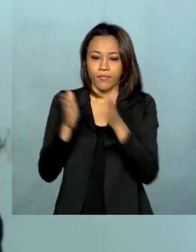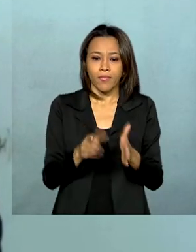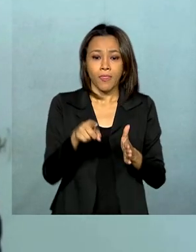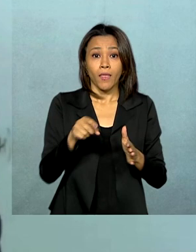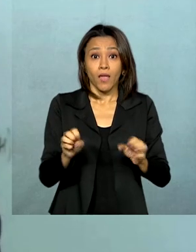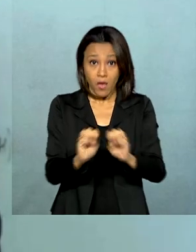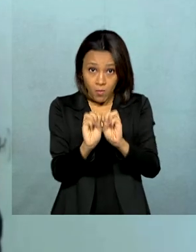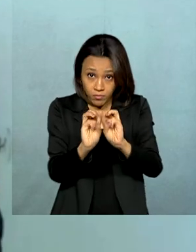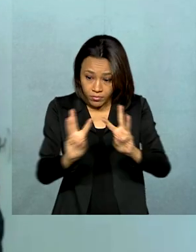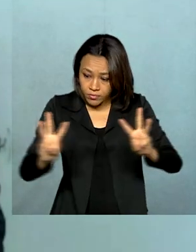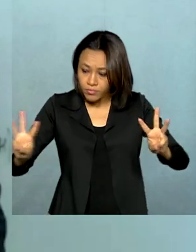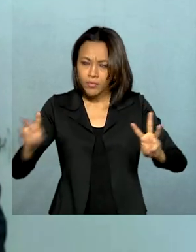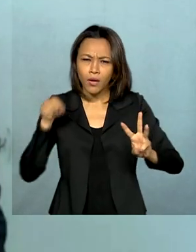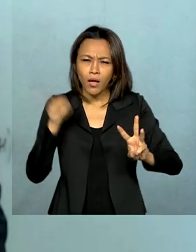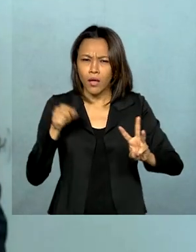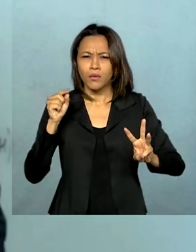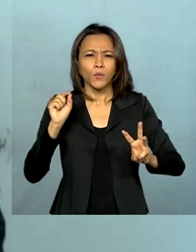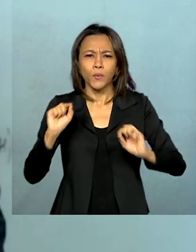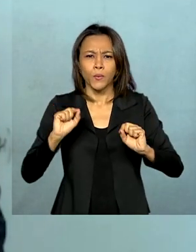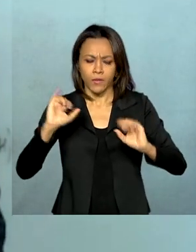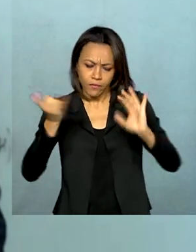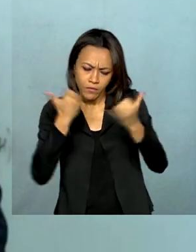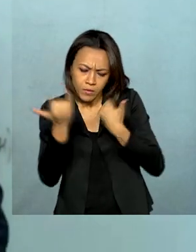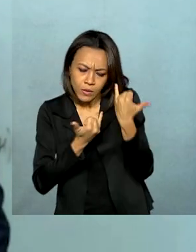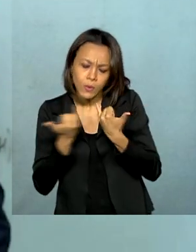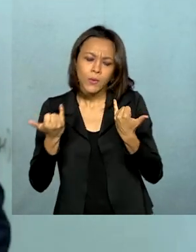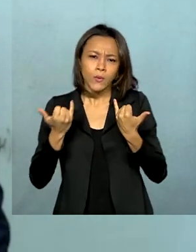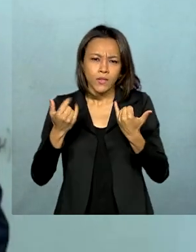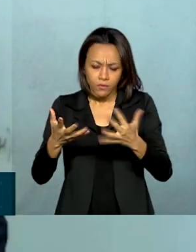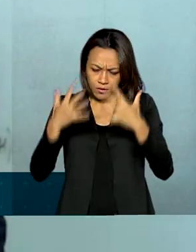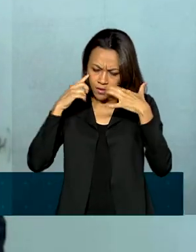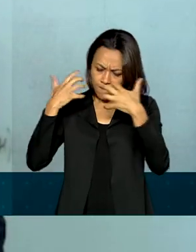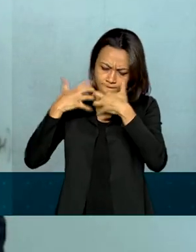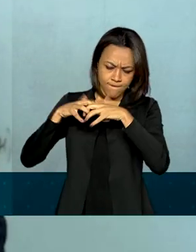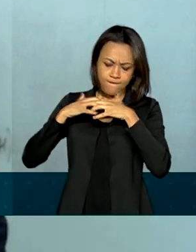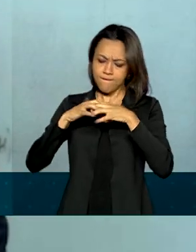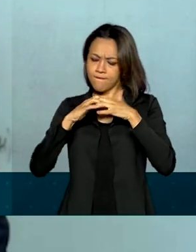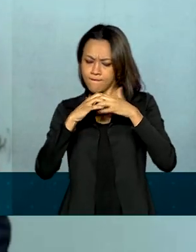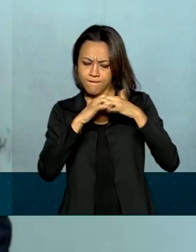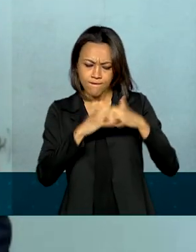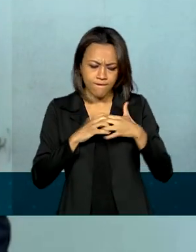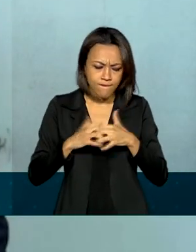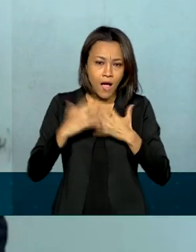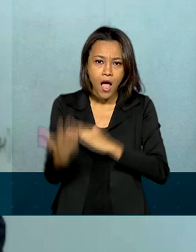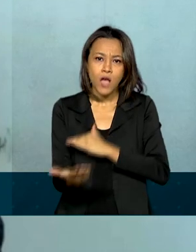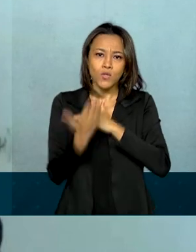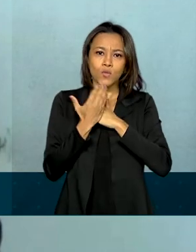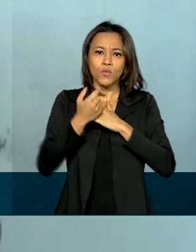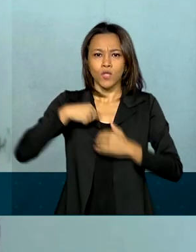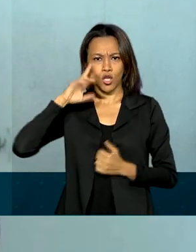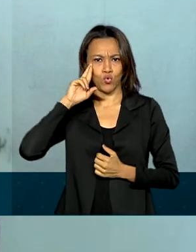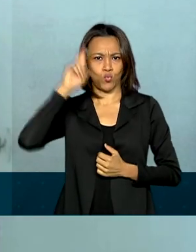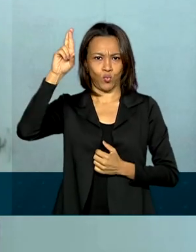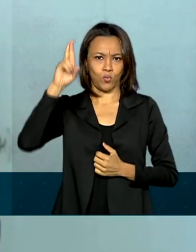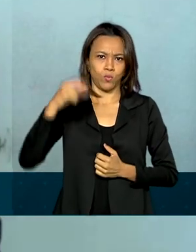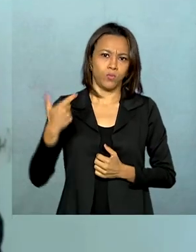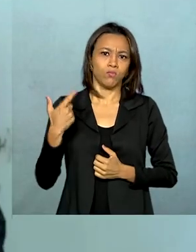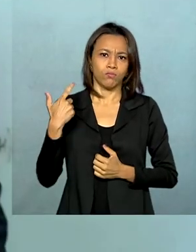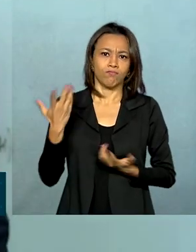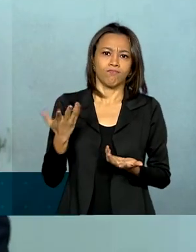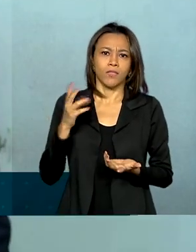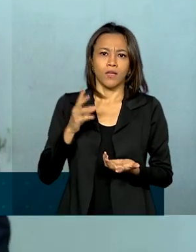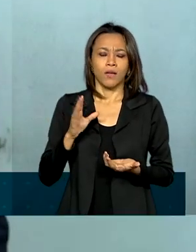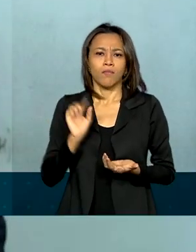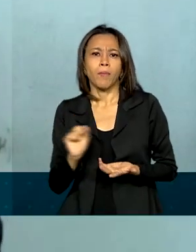onde você consegue dar uma capacidade analítica aumentada para os gestores em todos os níveis. Você consegue